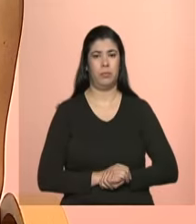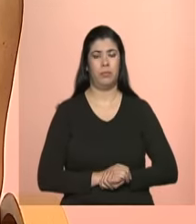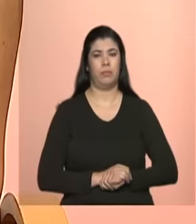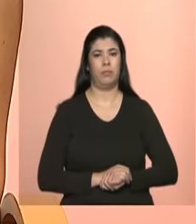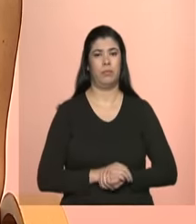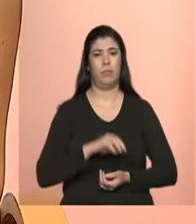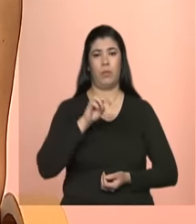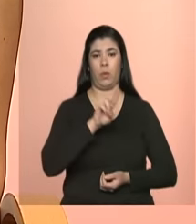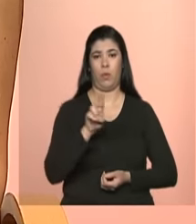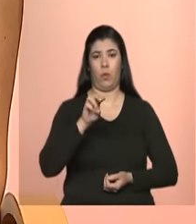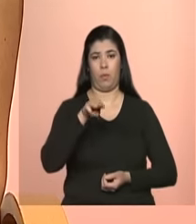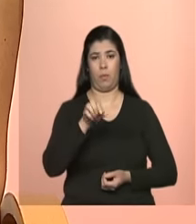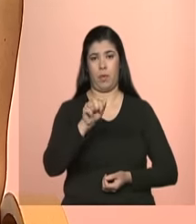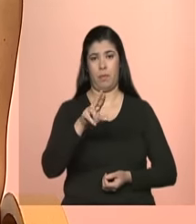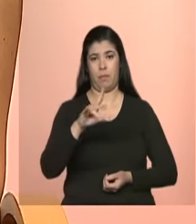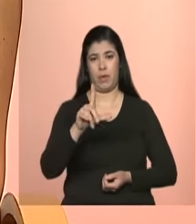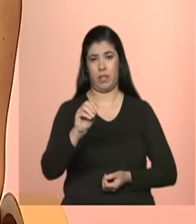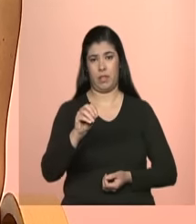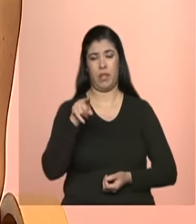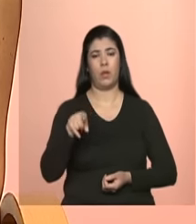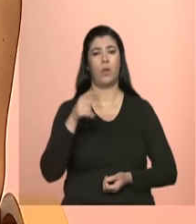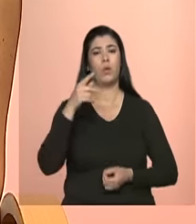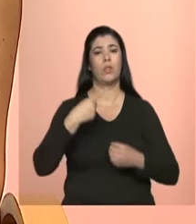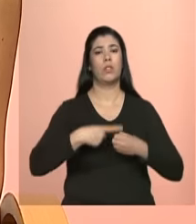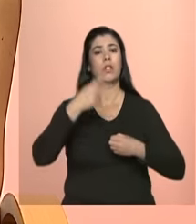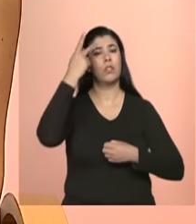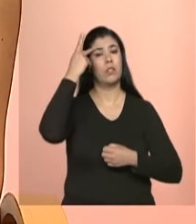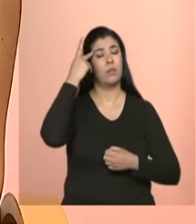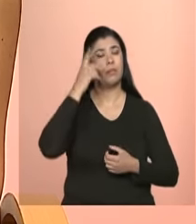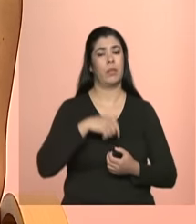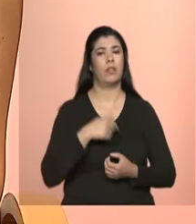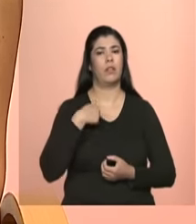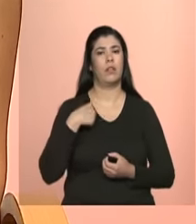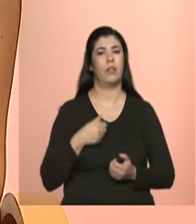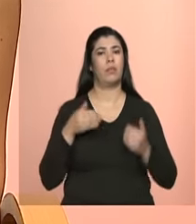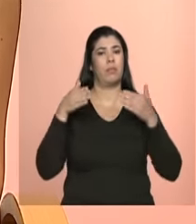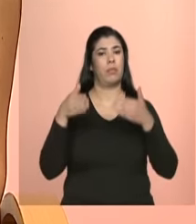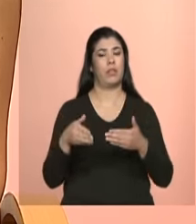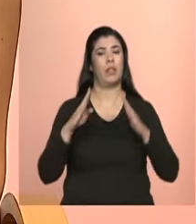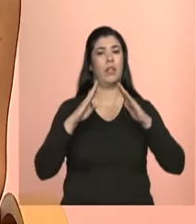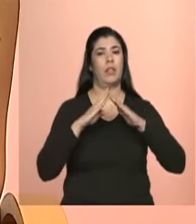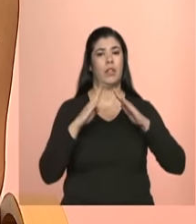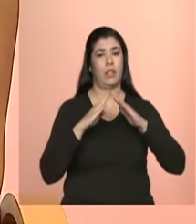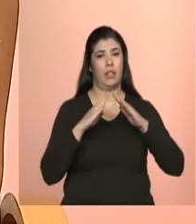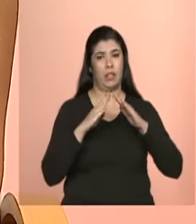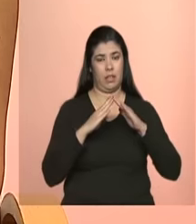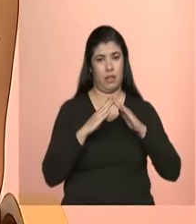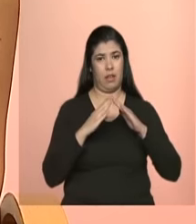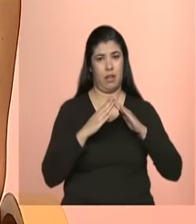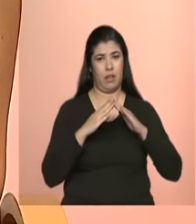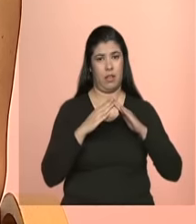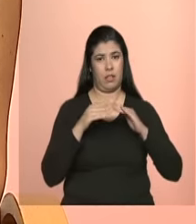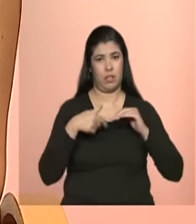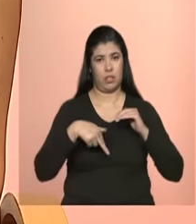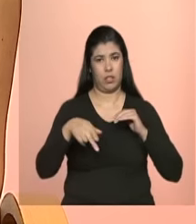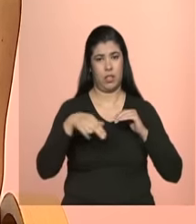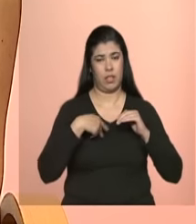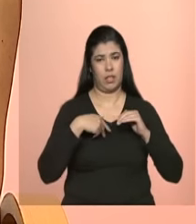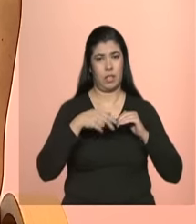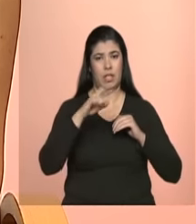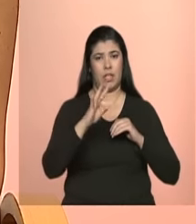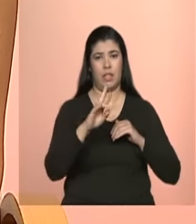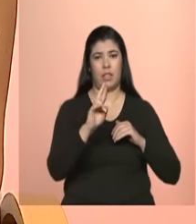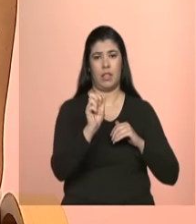Marcelo São Paulo eu faço parte de uma casa de passagem para pessoas em situação de rua mas